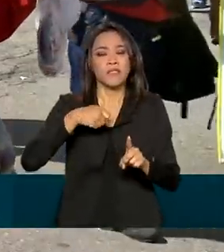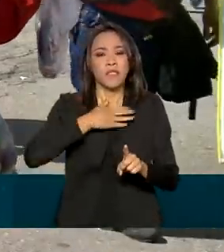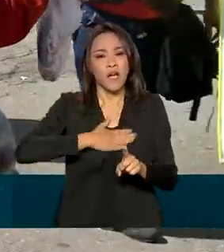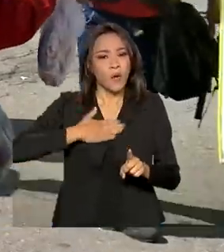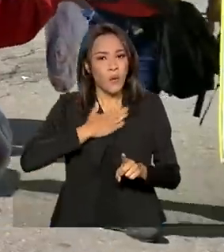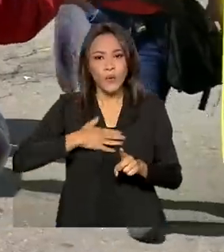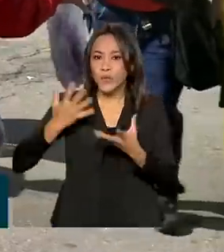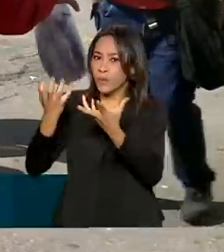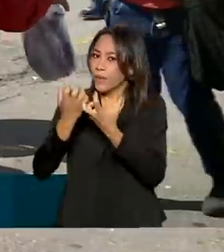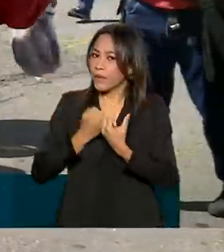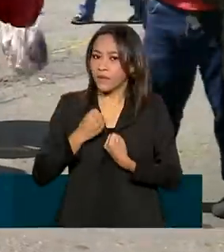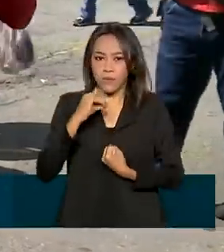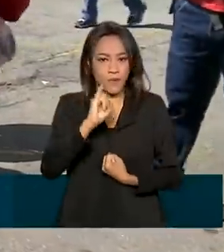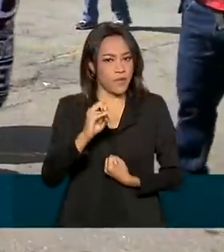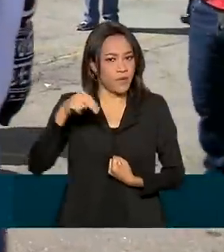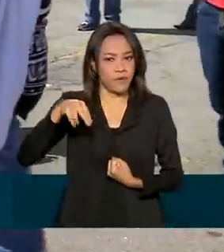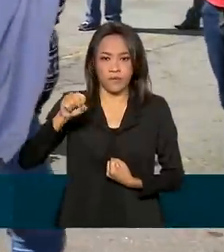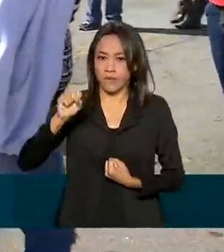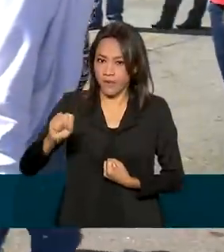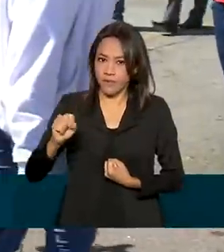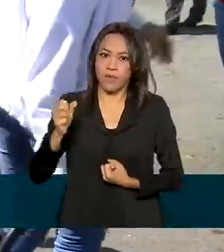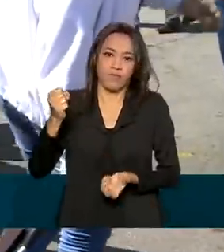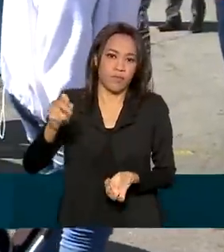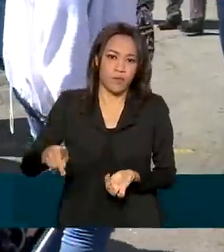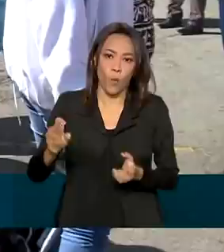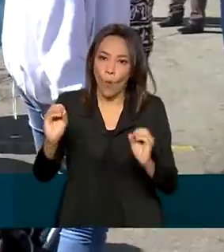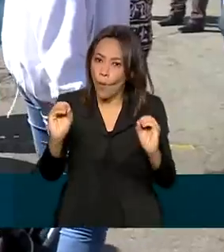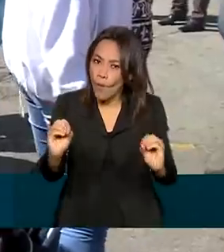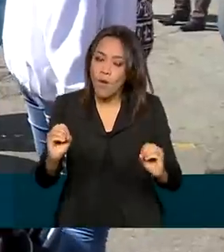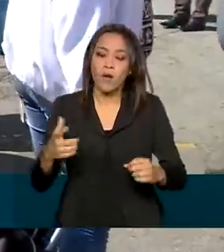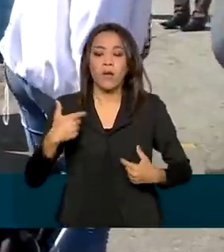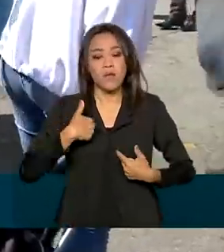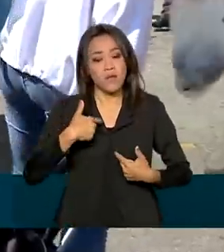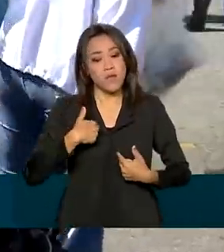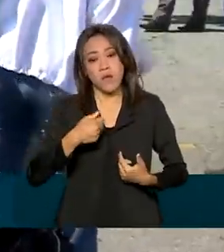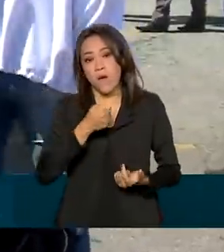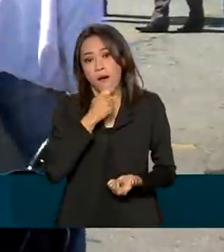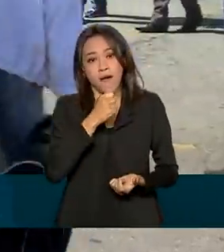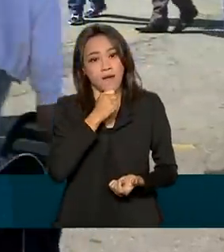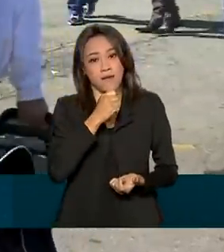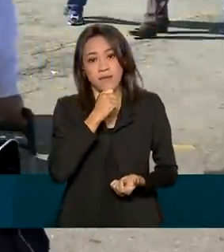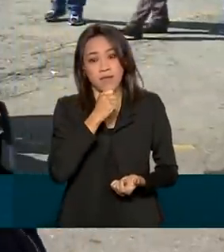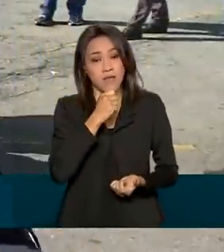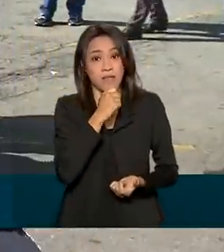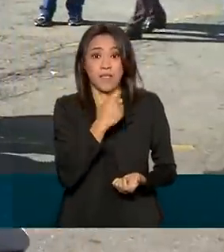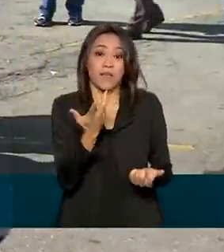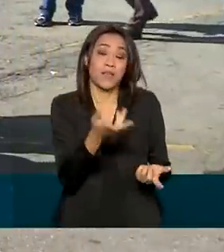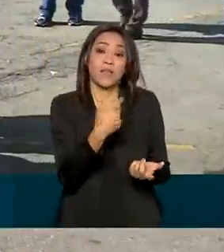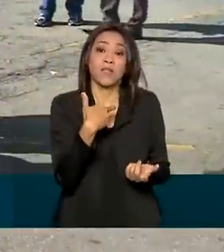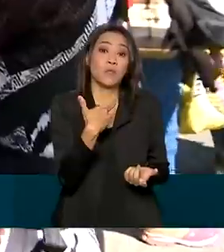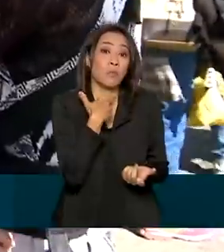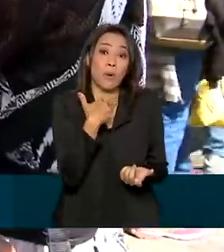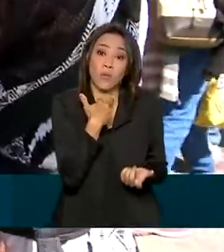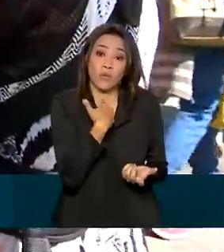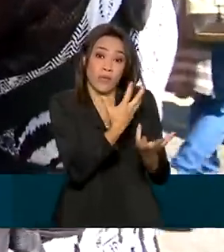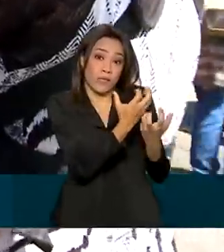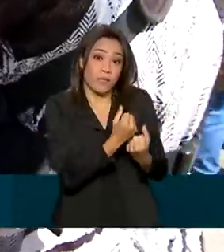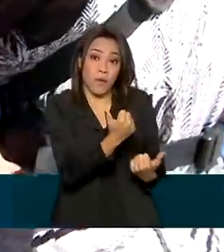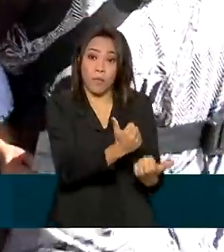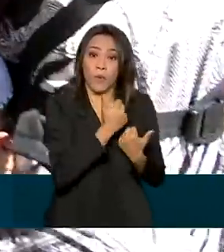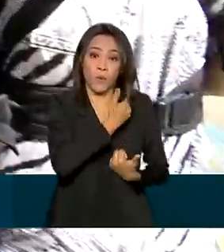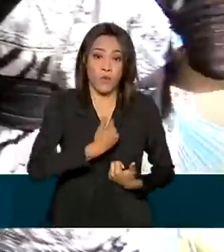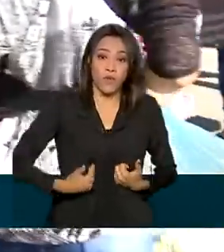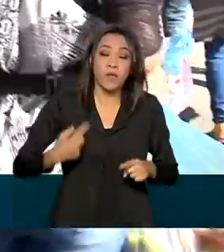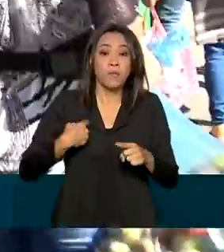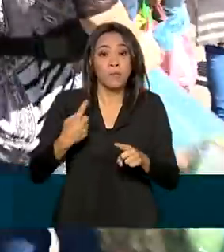NSS, entendeu? Então ainda tem toda essa situação e eu não sou apta a nenhum benefício social porque eu tenho vínculo empregatício. Então se não